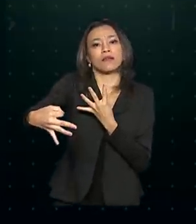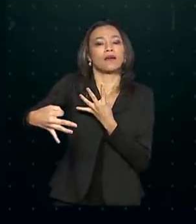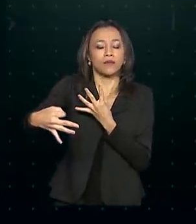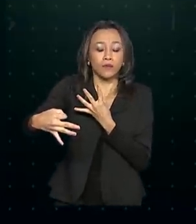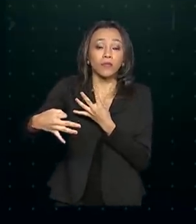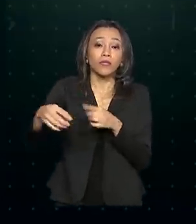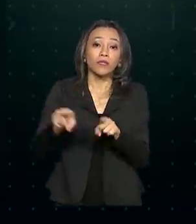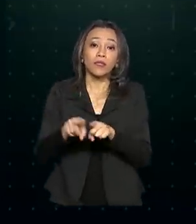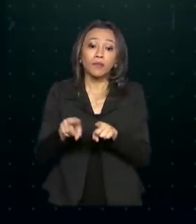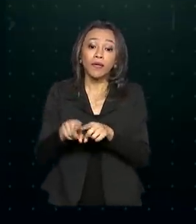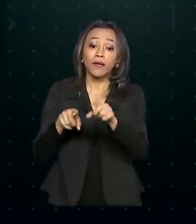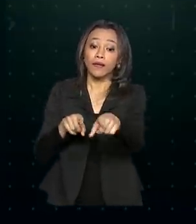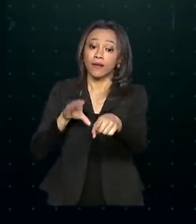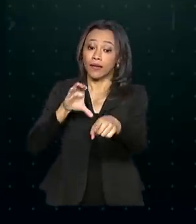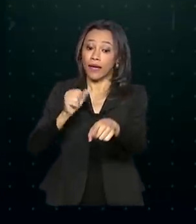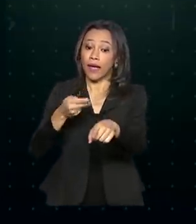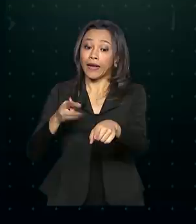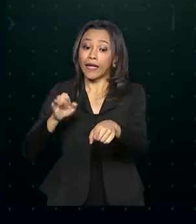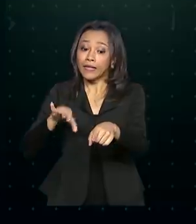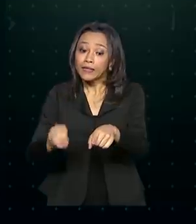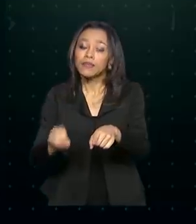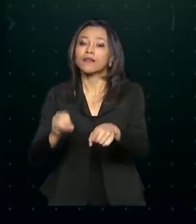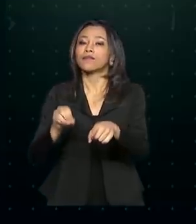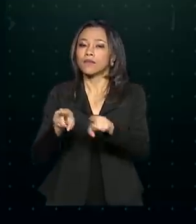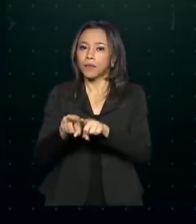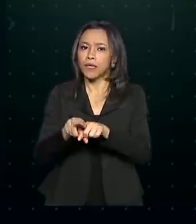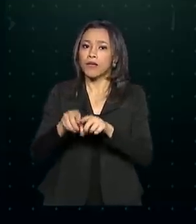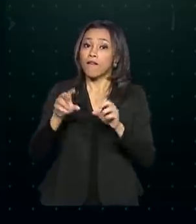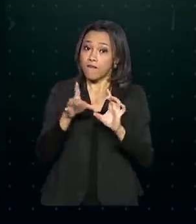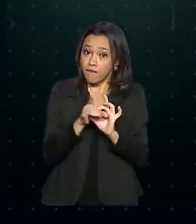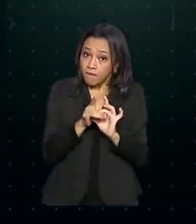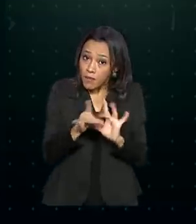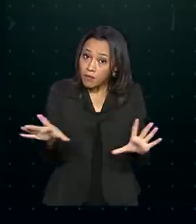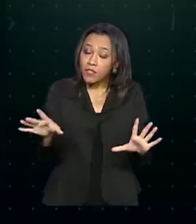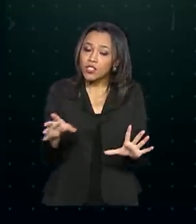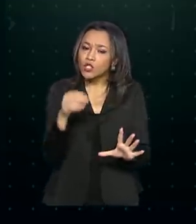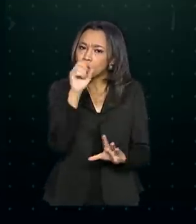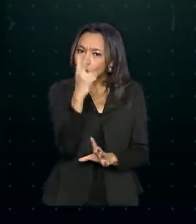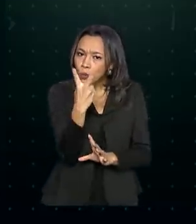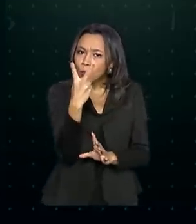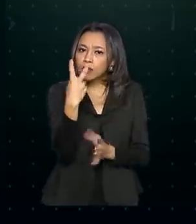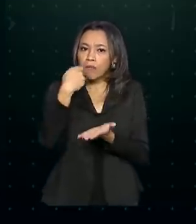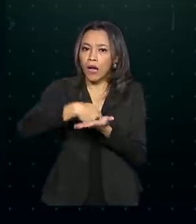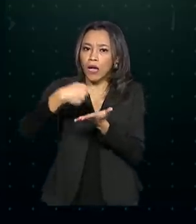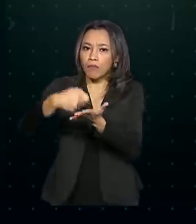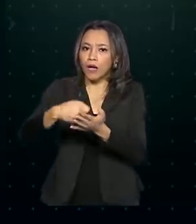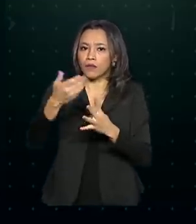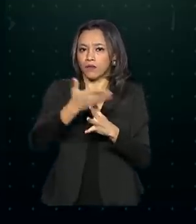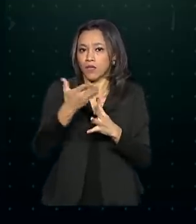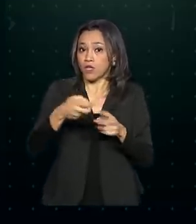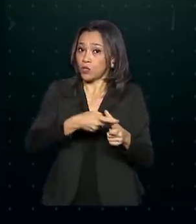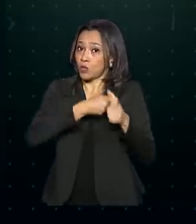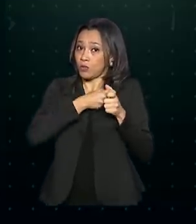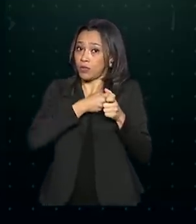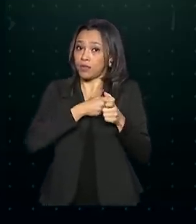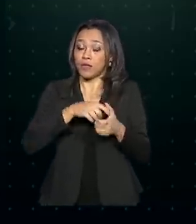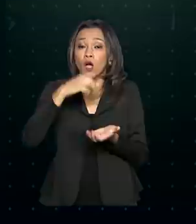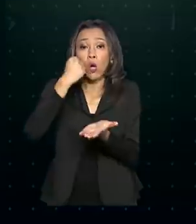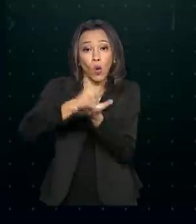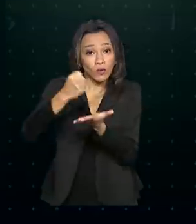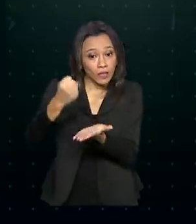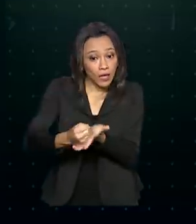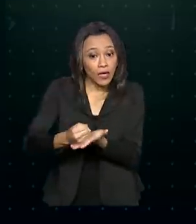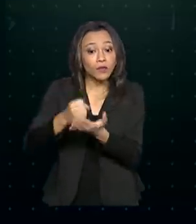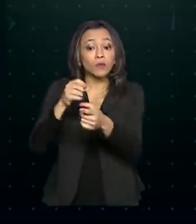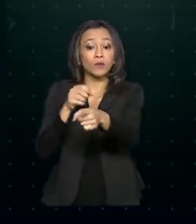utilização, carência ou amortização. Serão permitidas duas parcelas suspensas para os contratos em utilização ou